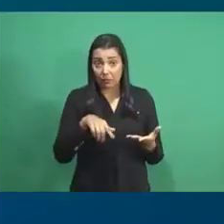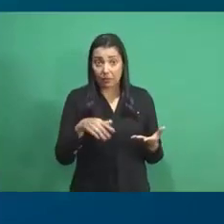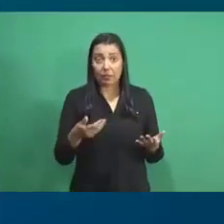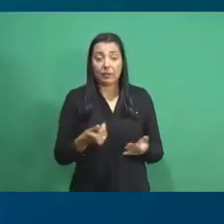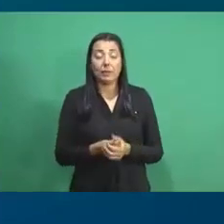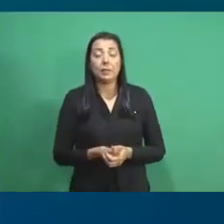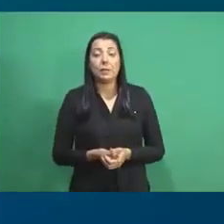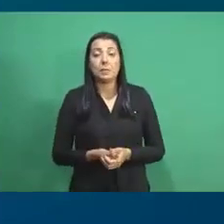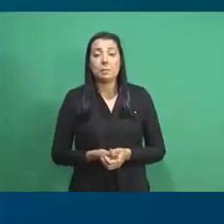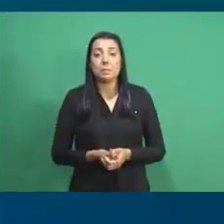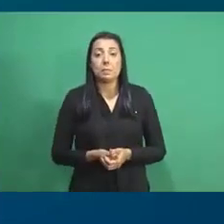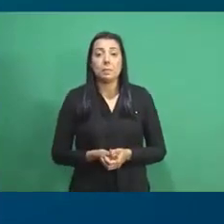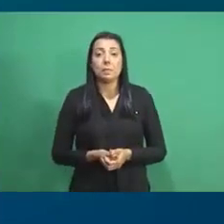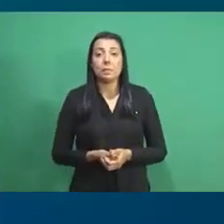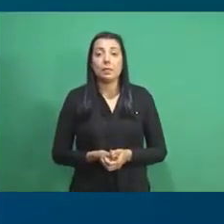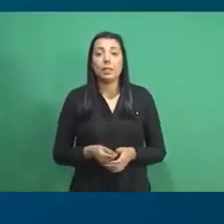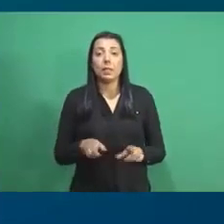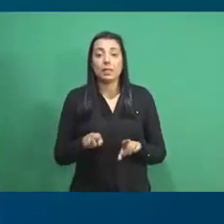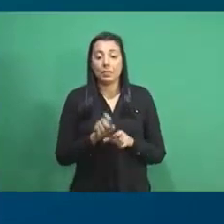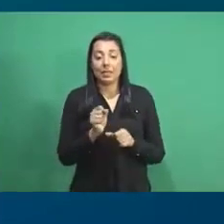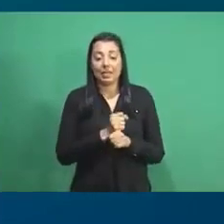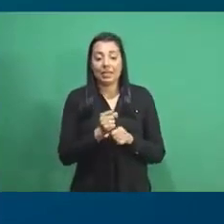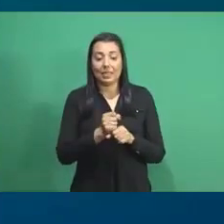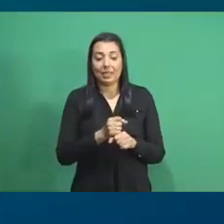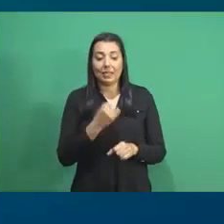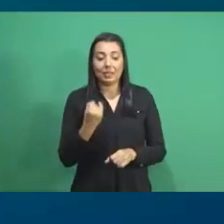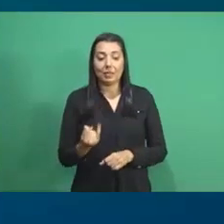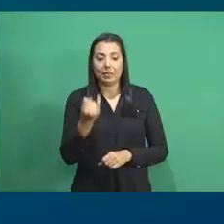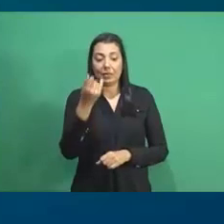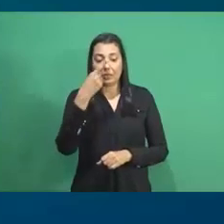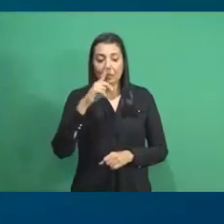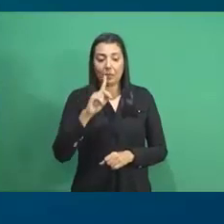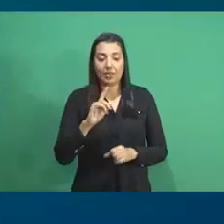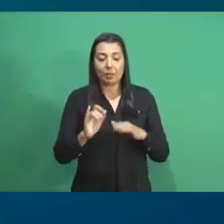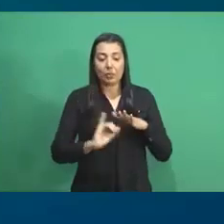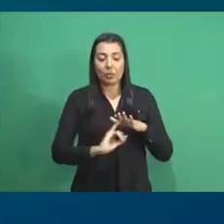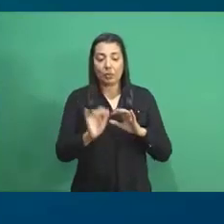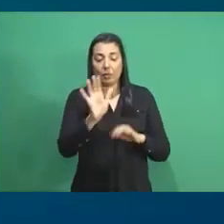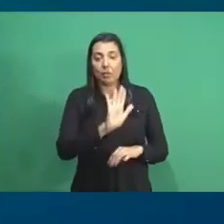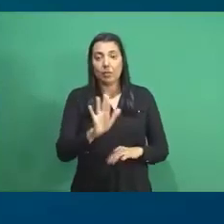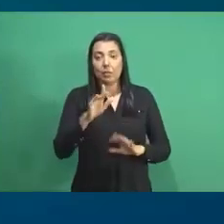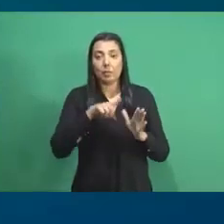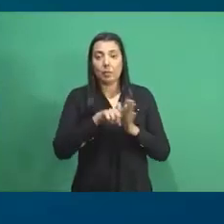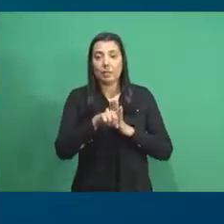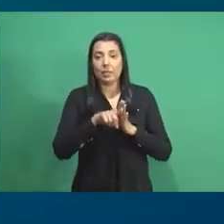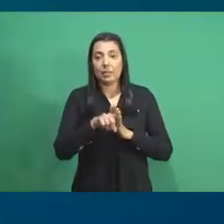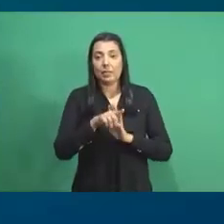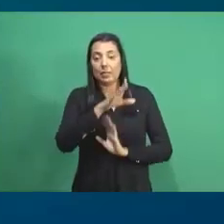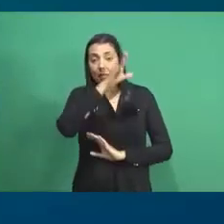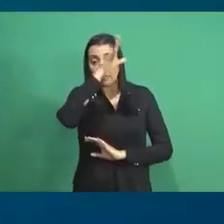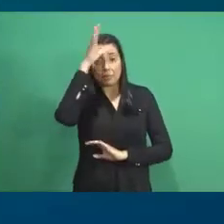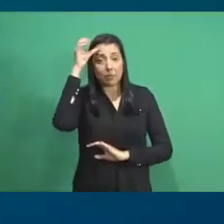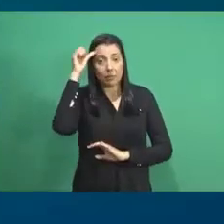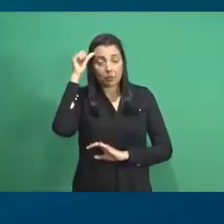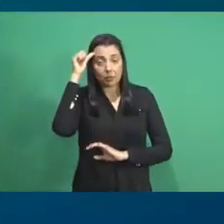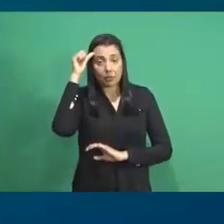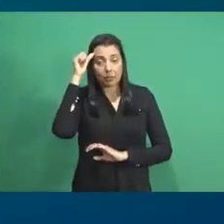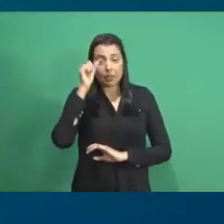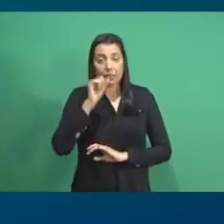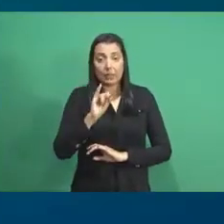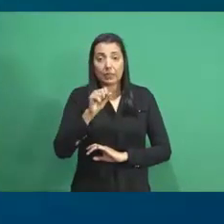momento e nesse ano tão importante para o Instituto Nacional de Pesquisa da Amazônia, onde o INPA